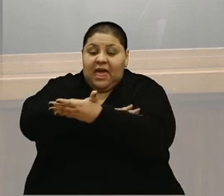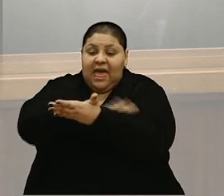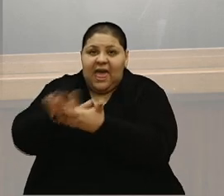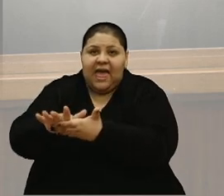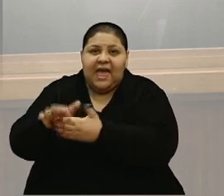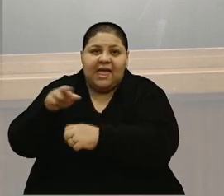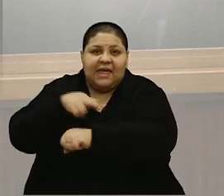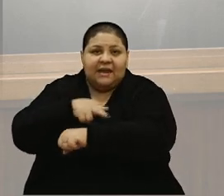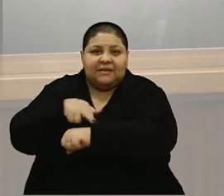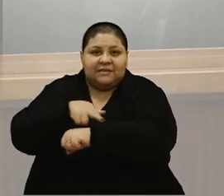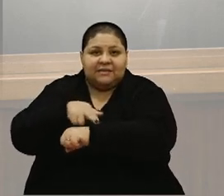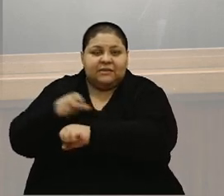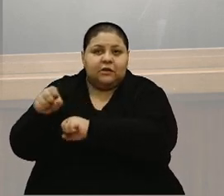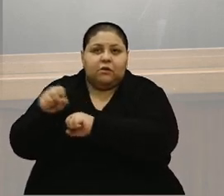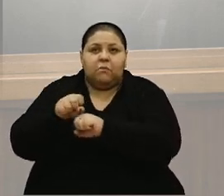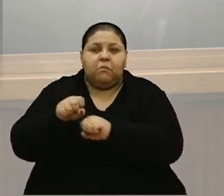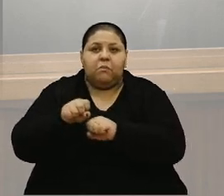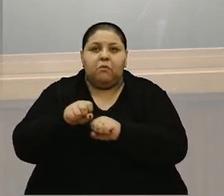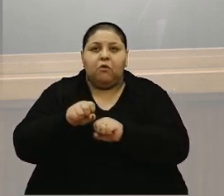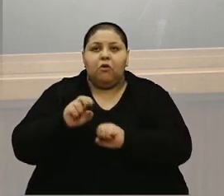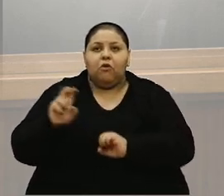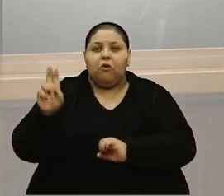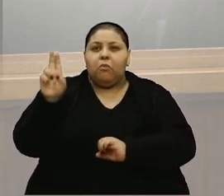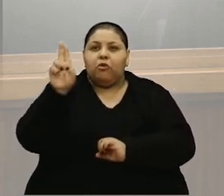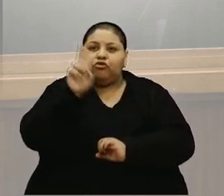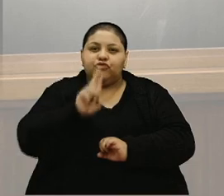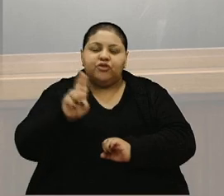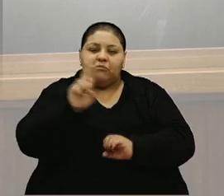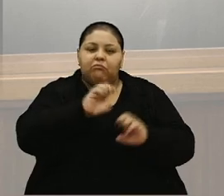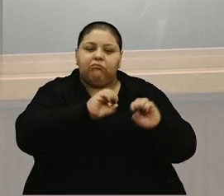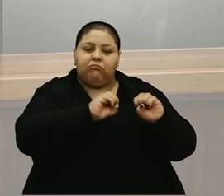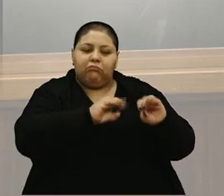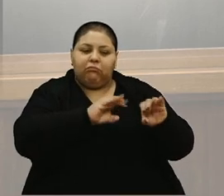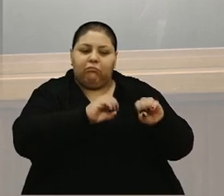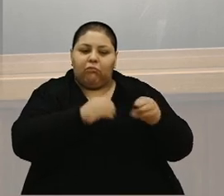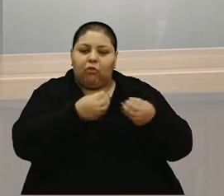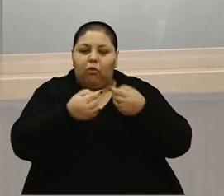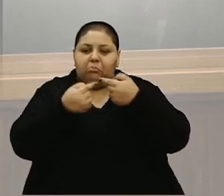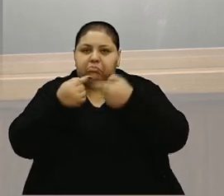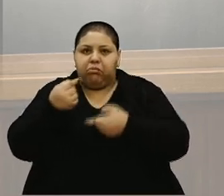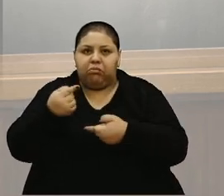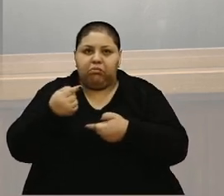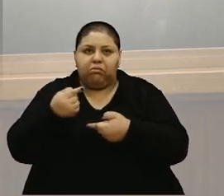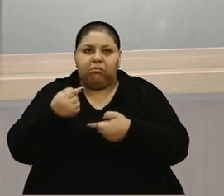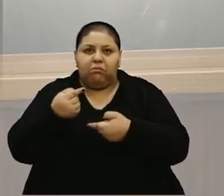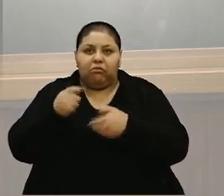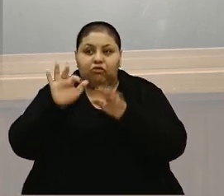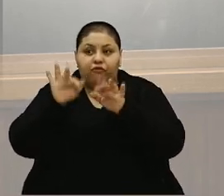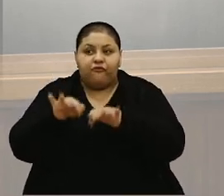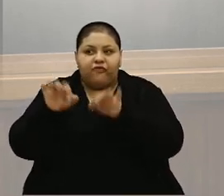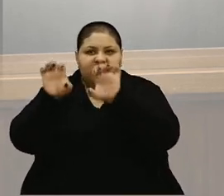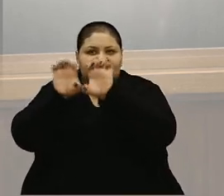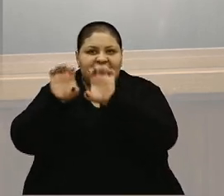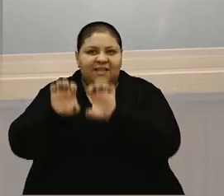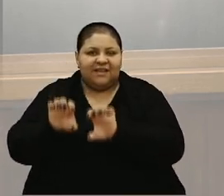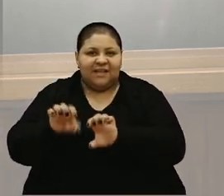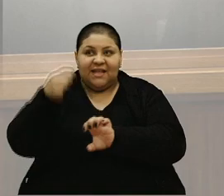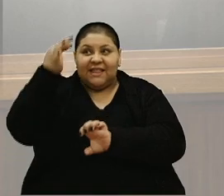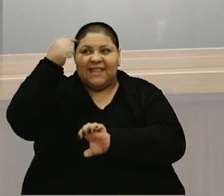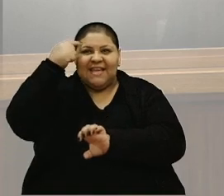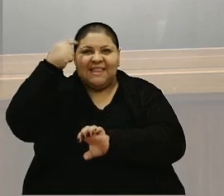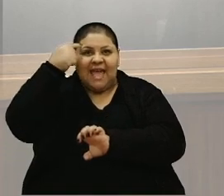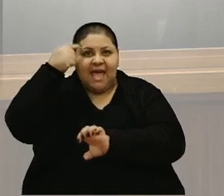educação como uma desconstrução dessa estrutura que nós temos é algo fundamental.